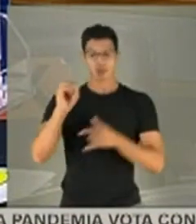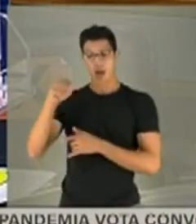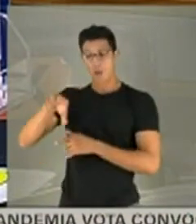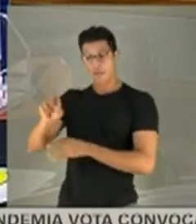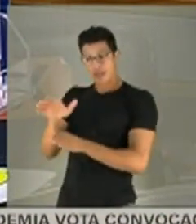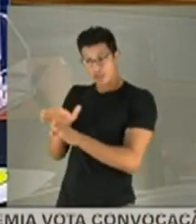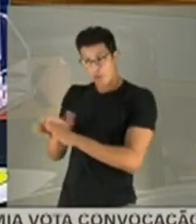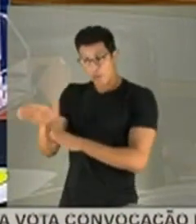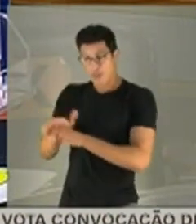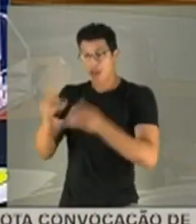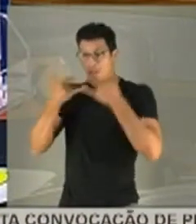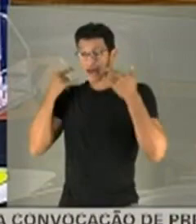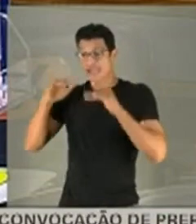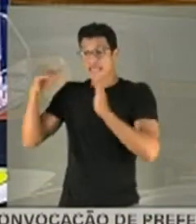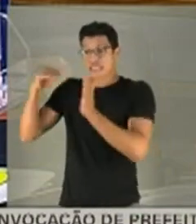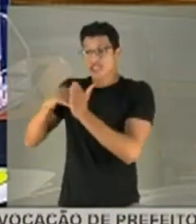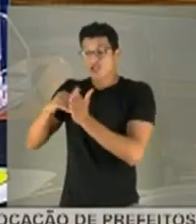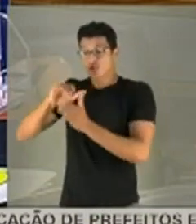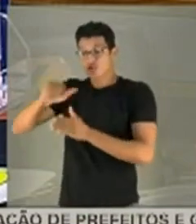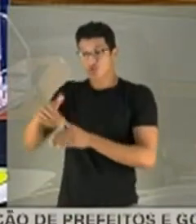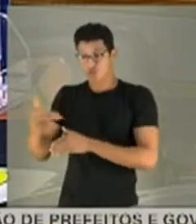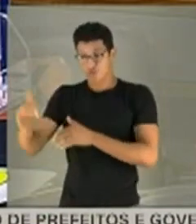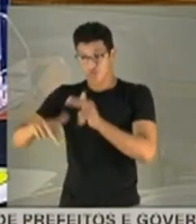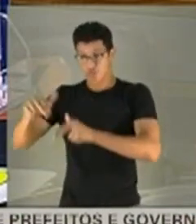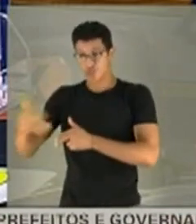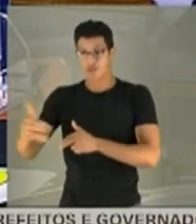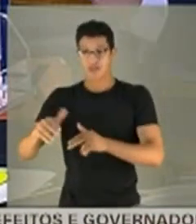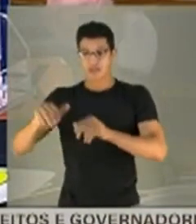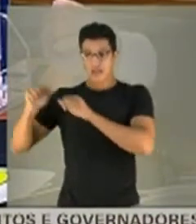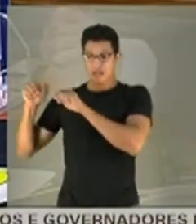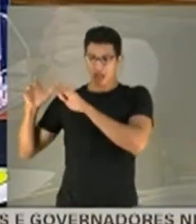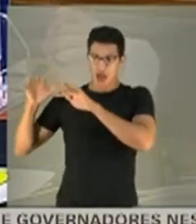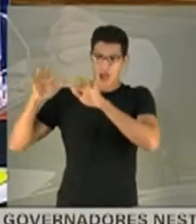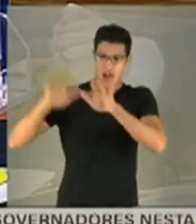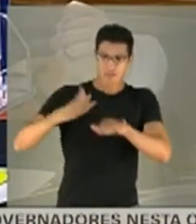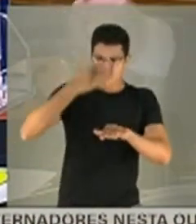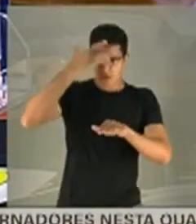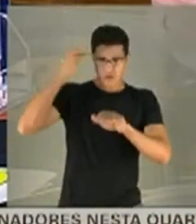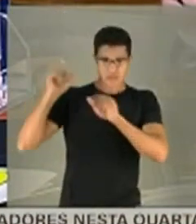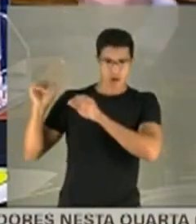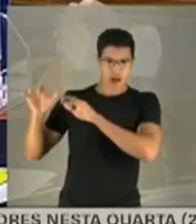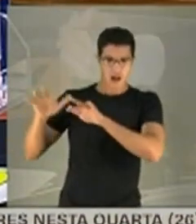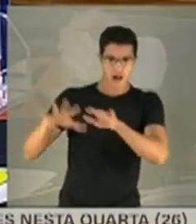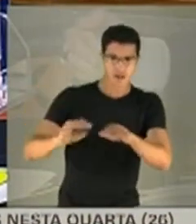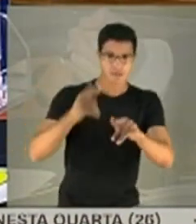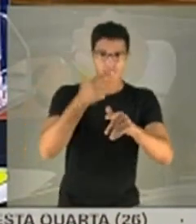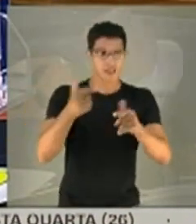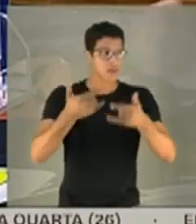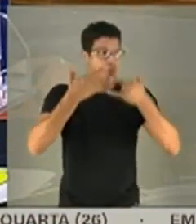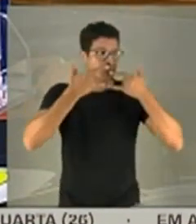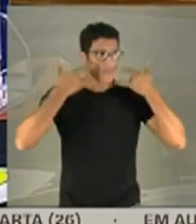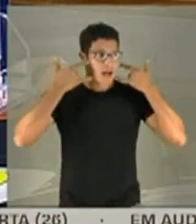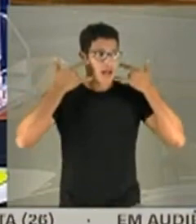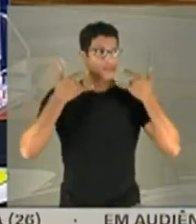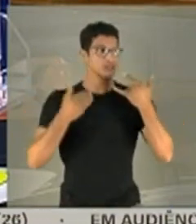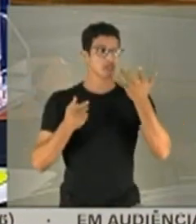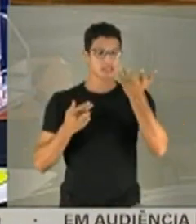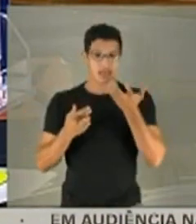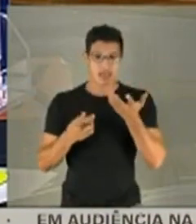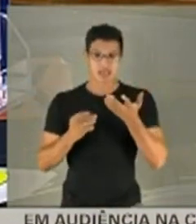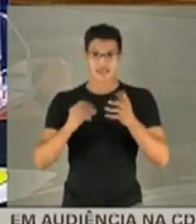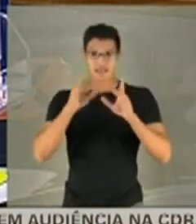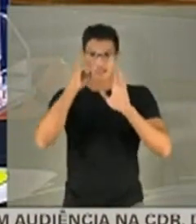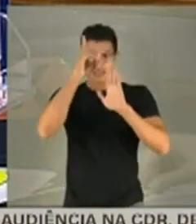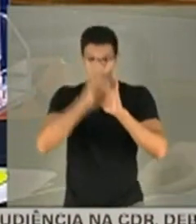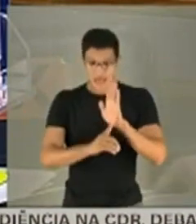recomendado o uso de máscara até junho, aglomerações com milhares de pessoas sem máscaras e